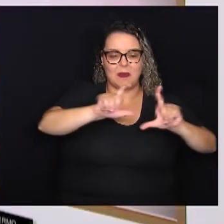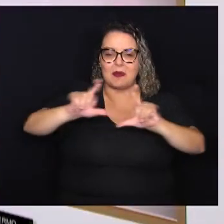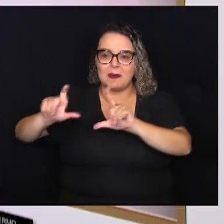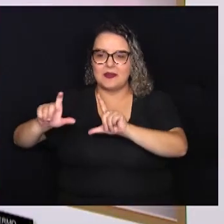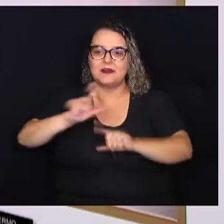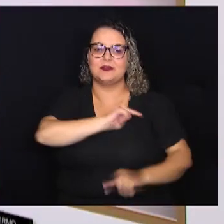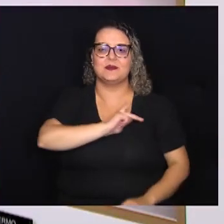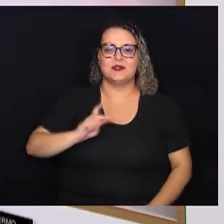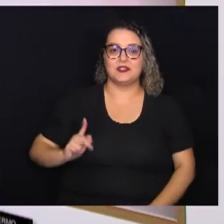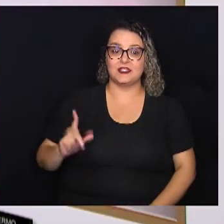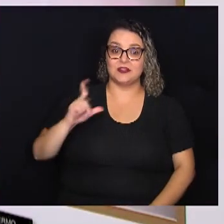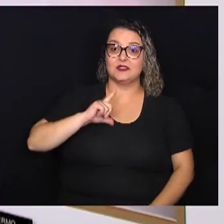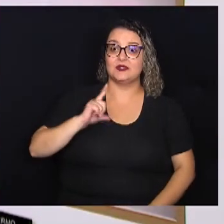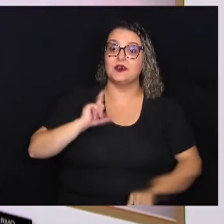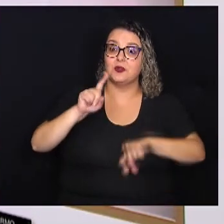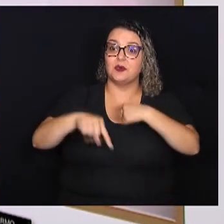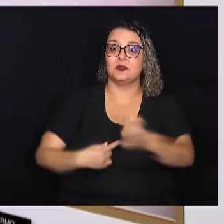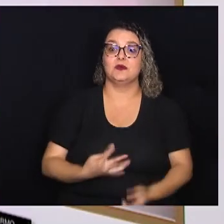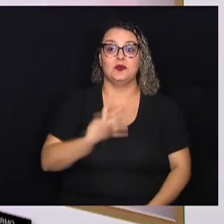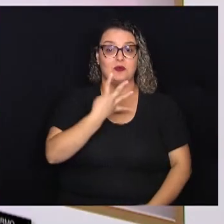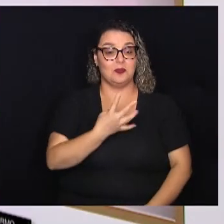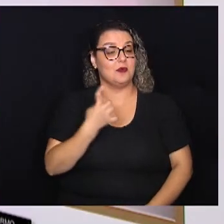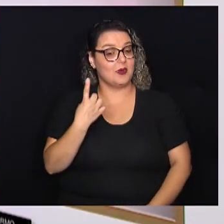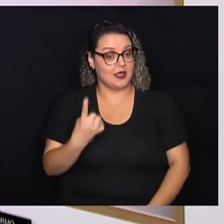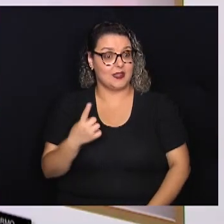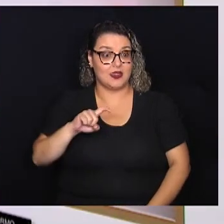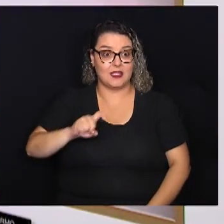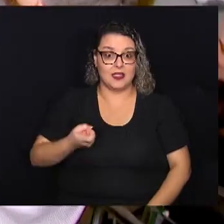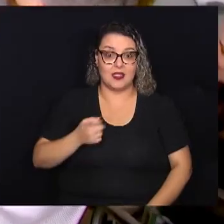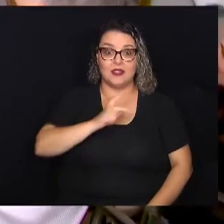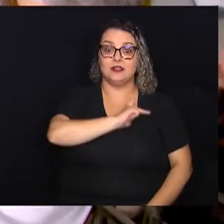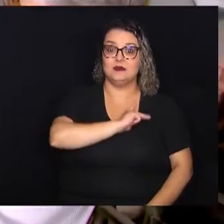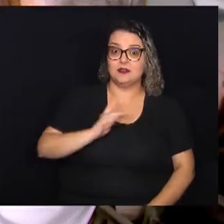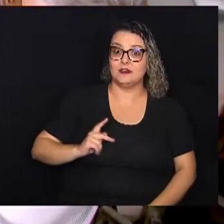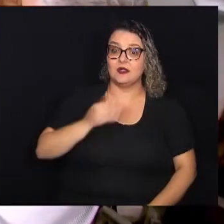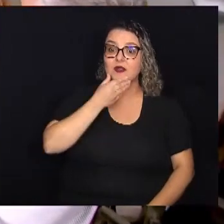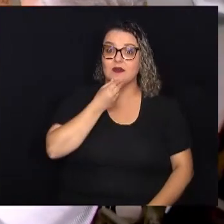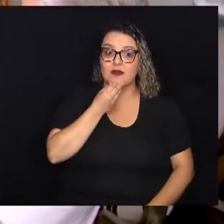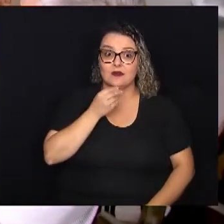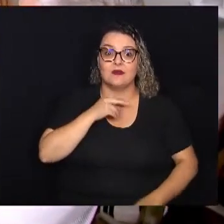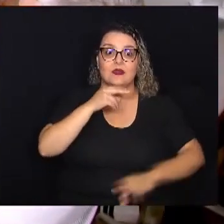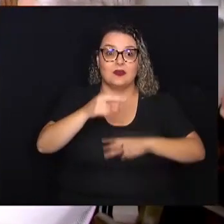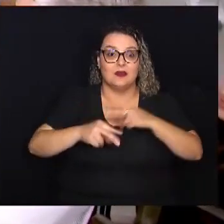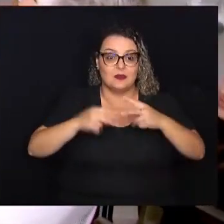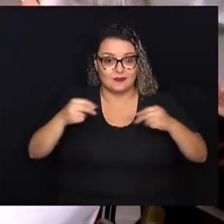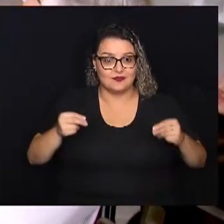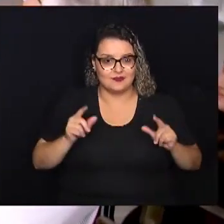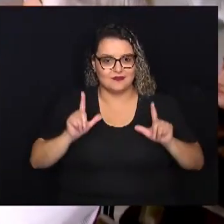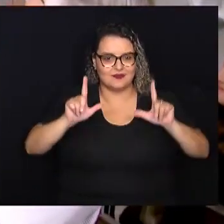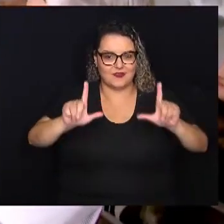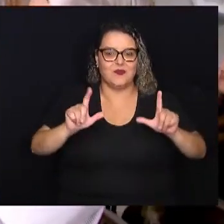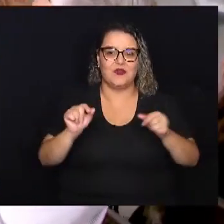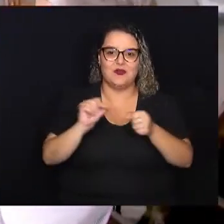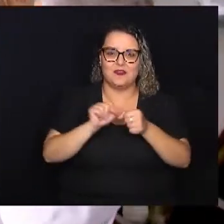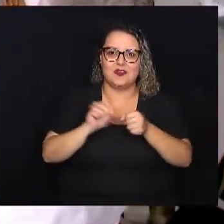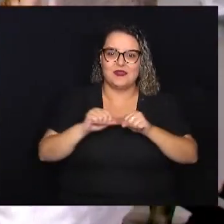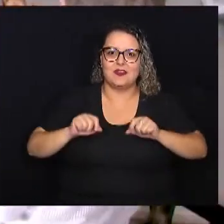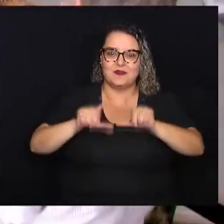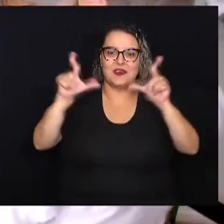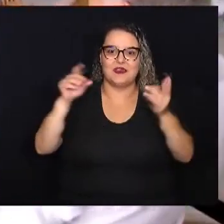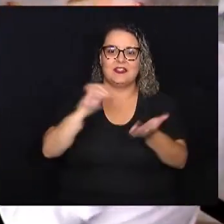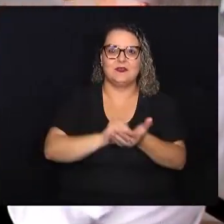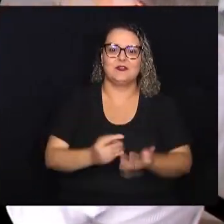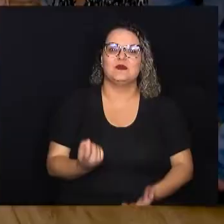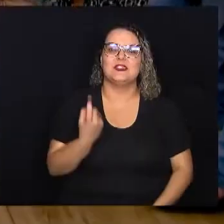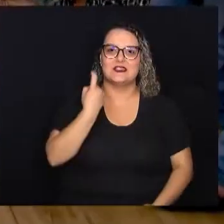que conta com outros 41 ex-presidentes homens. A inauguração do quadro foi realizada na manhã da última sexta